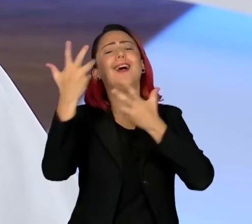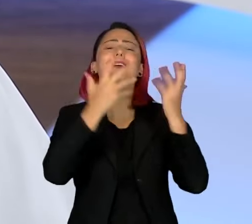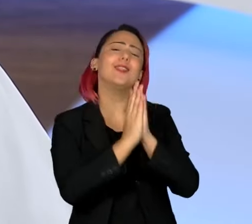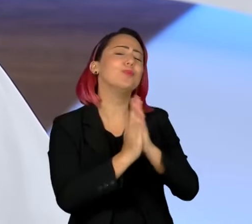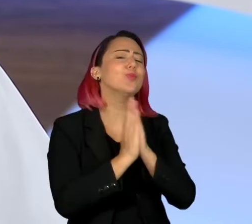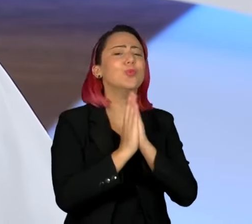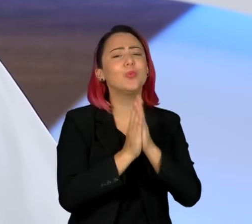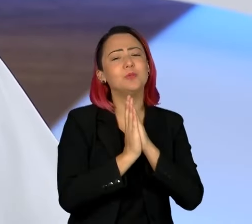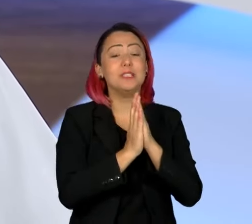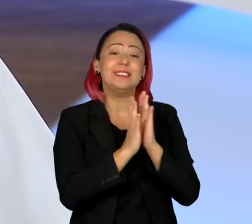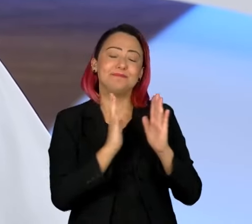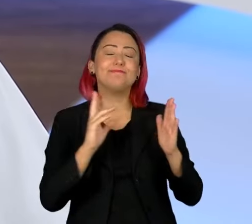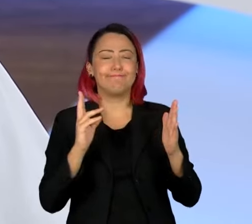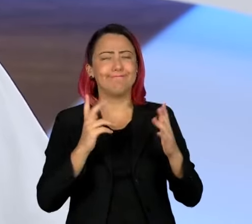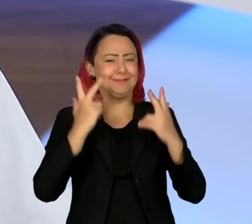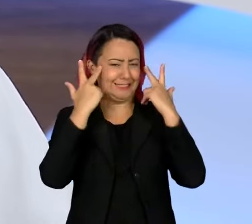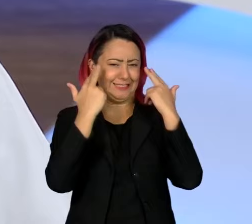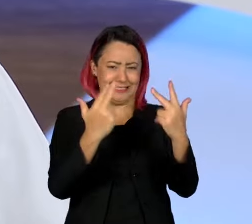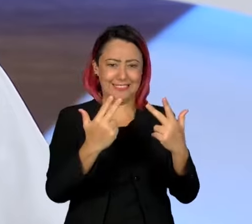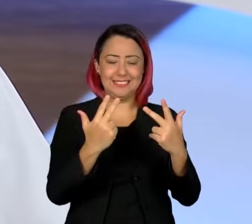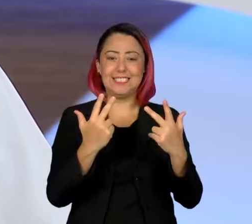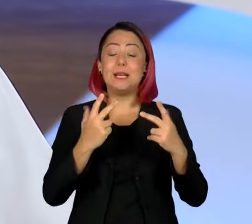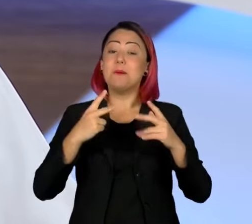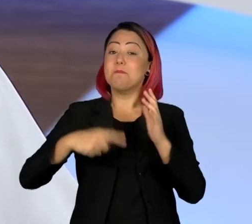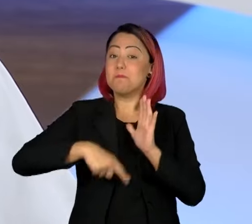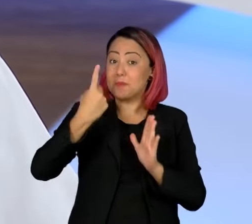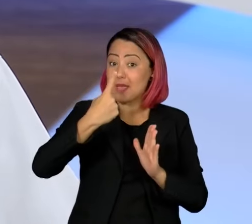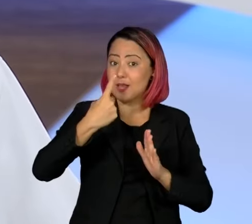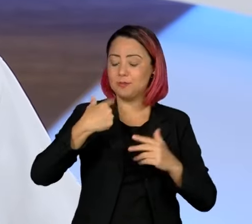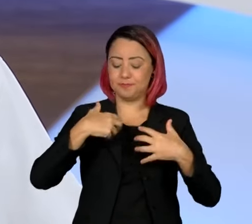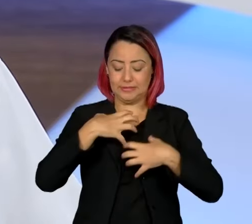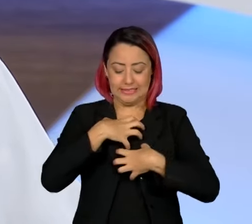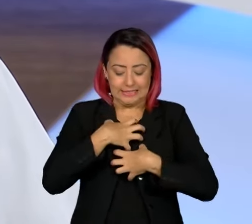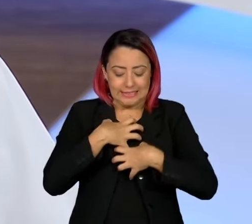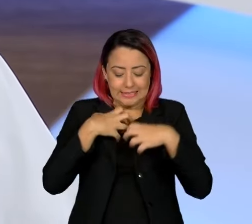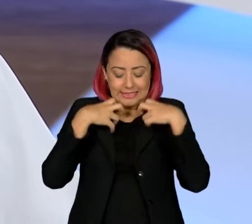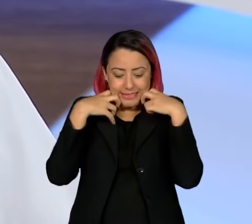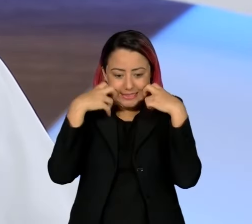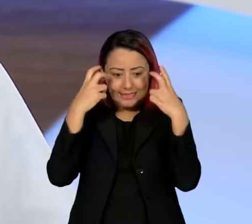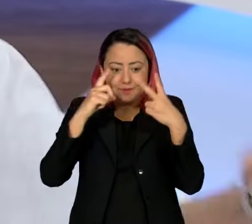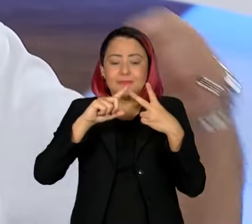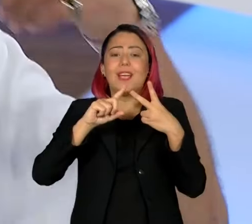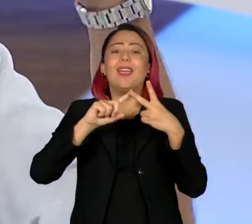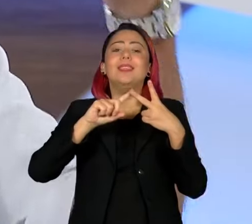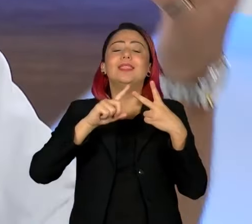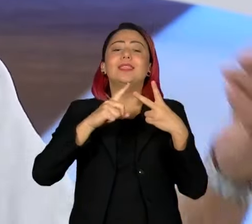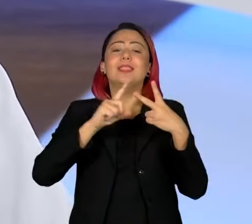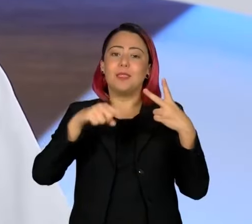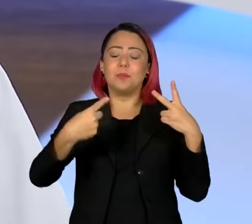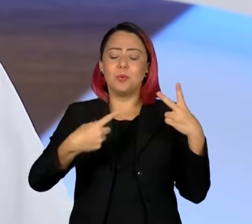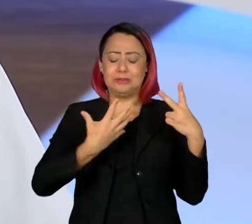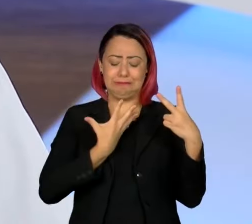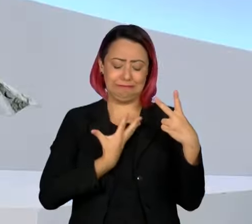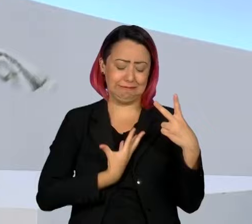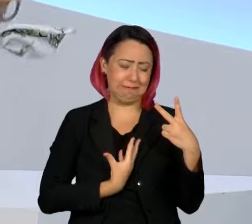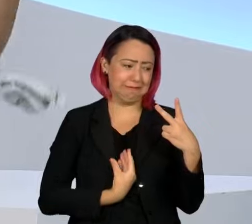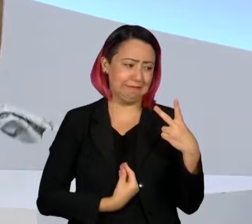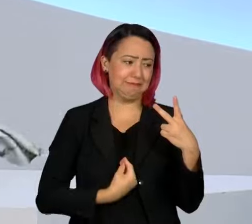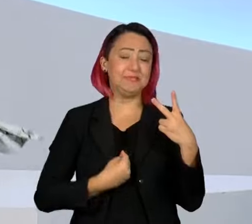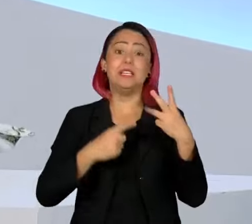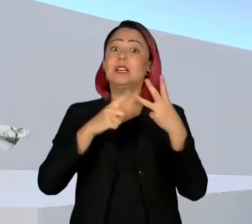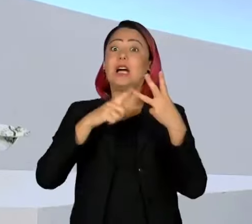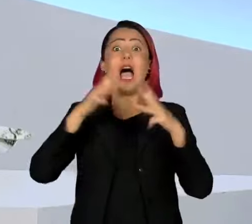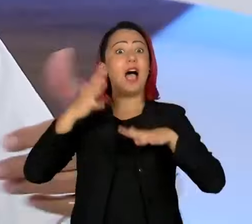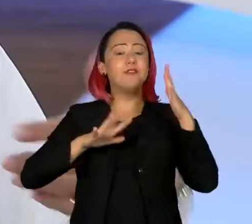muito normalmente, eu fico primeiro envergonhado, depois chateado e depois incapacitado de subir no